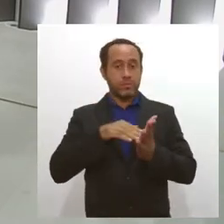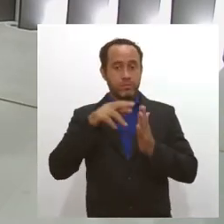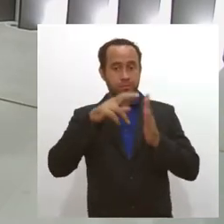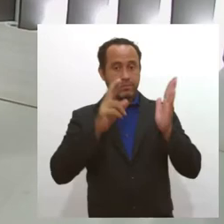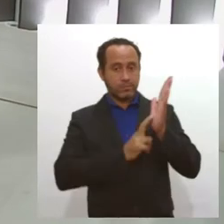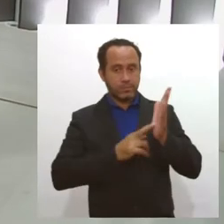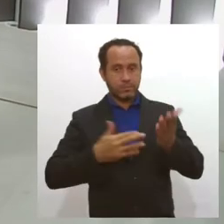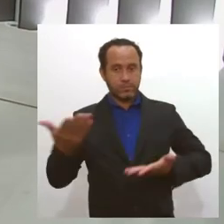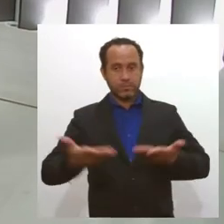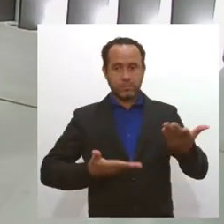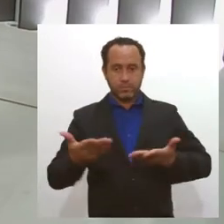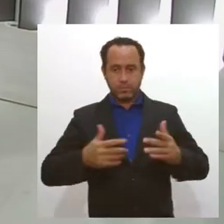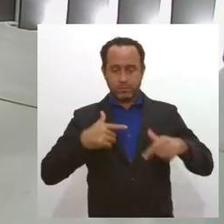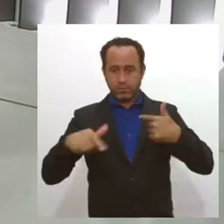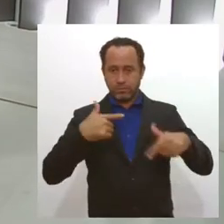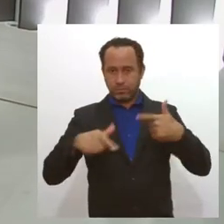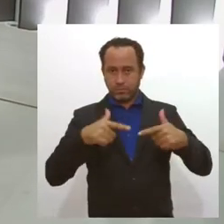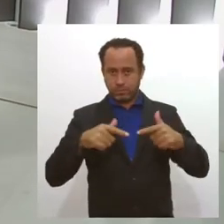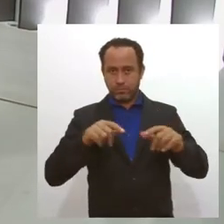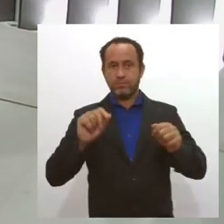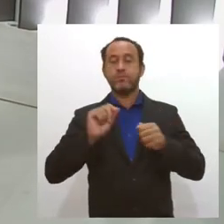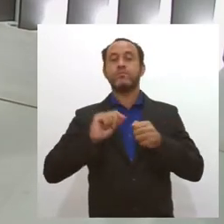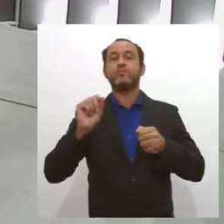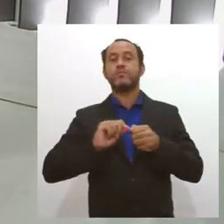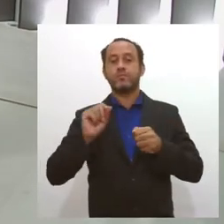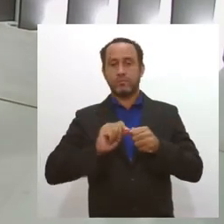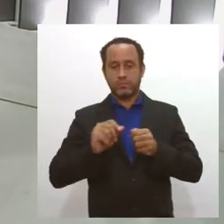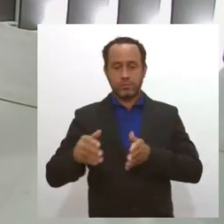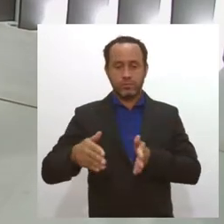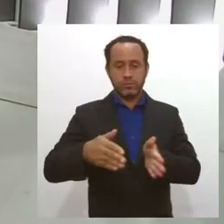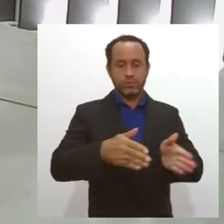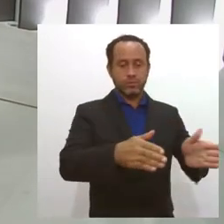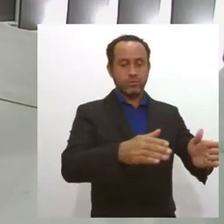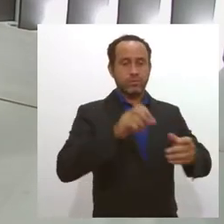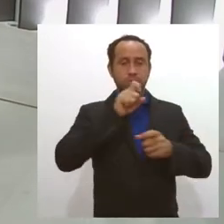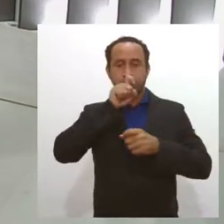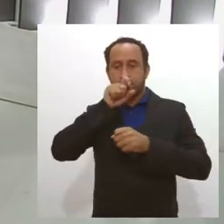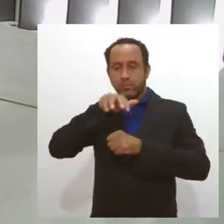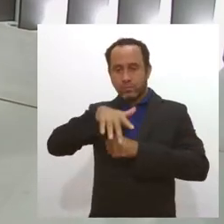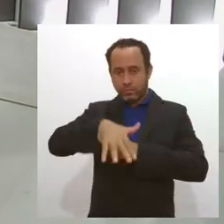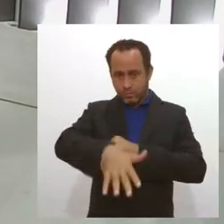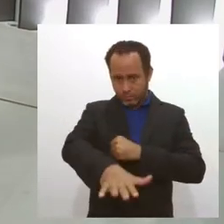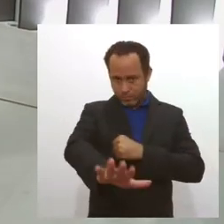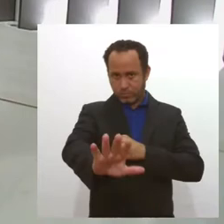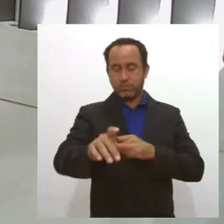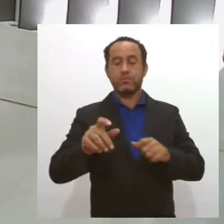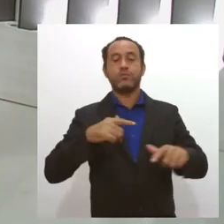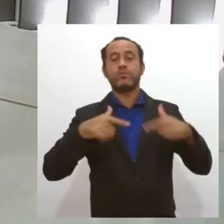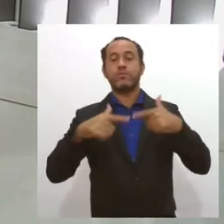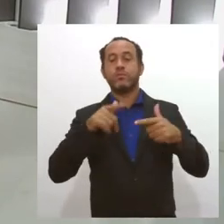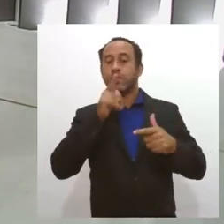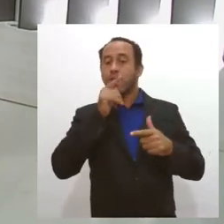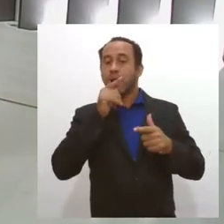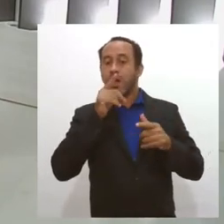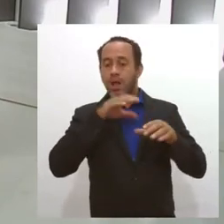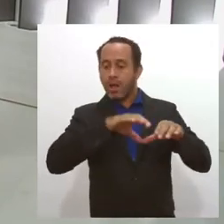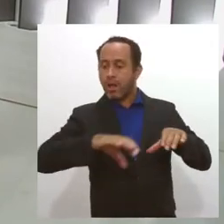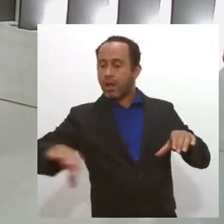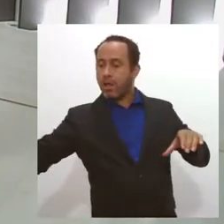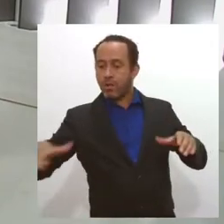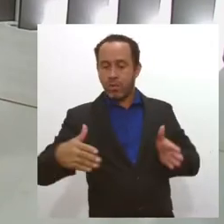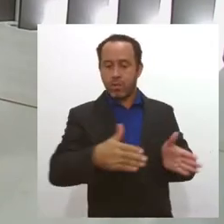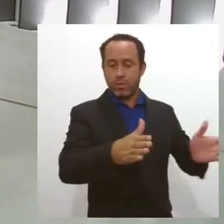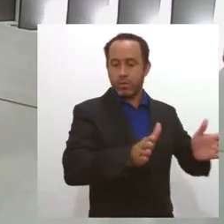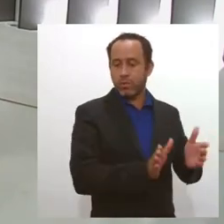serviço para a elaboração do projeto executivo do canal de Xinguó. A proposta é que a obra leve água do Rio São Francisco